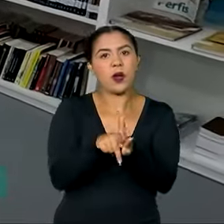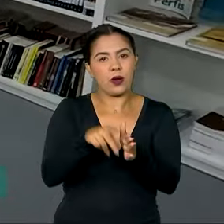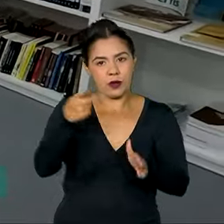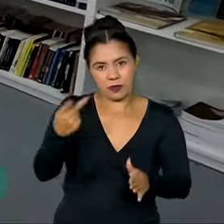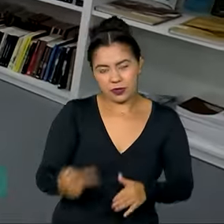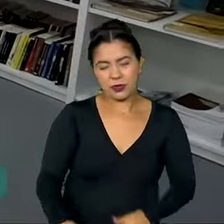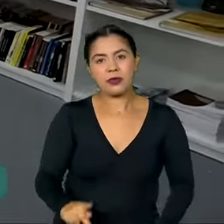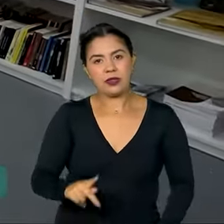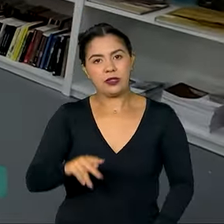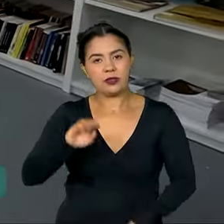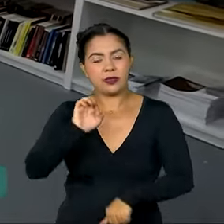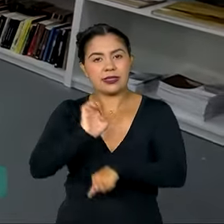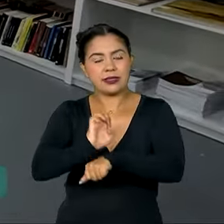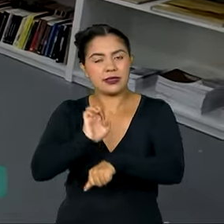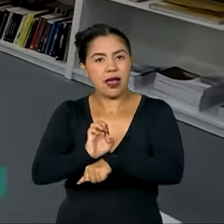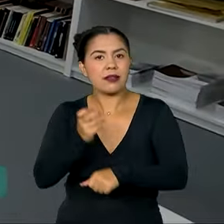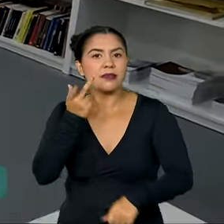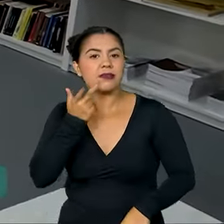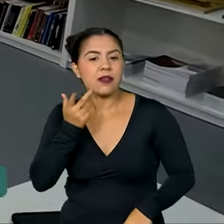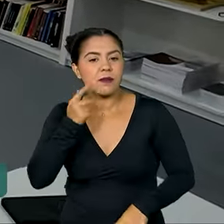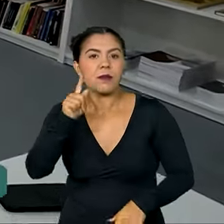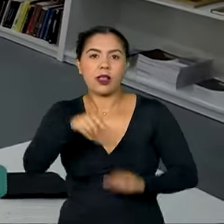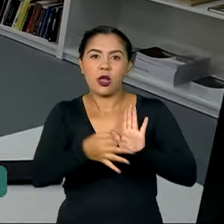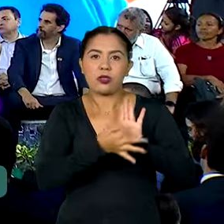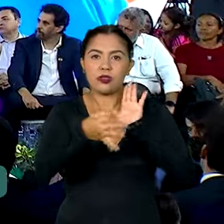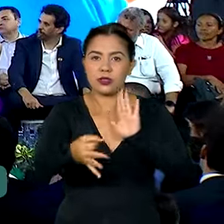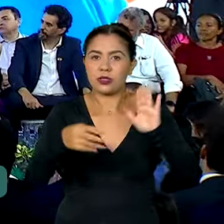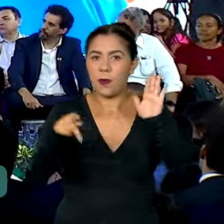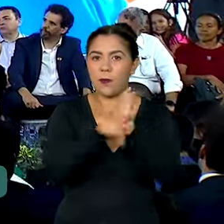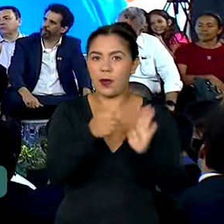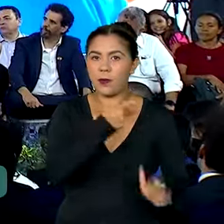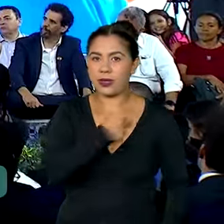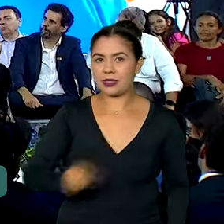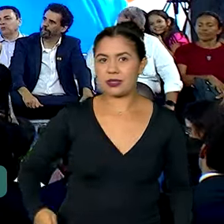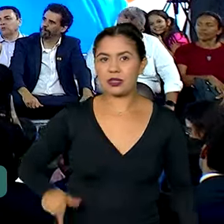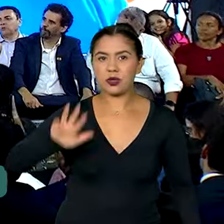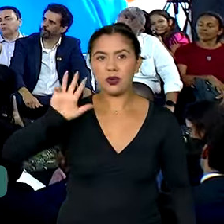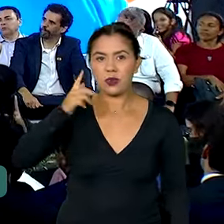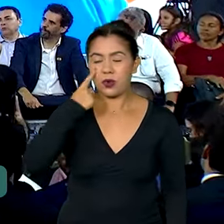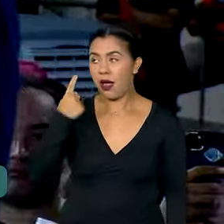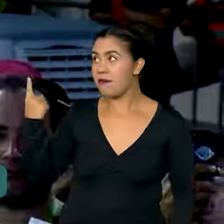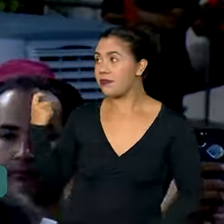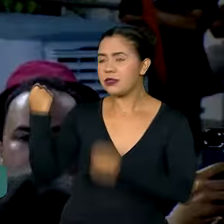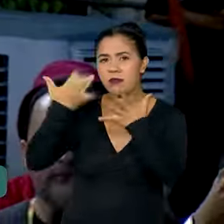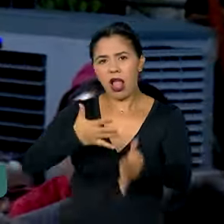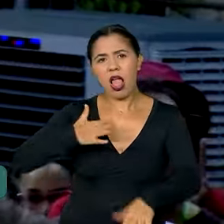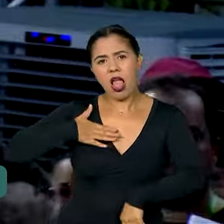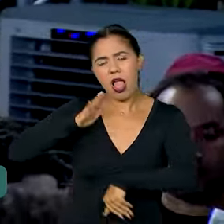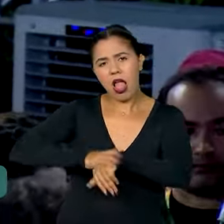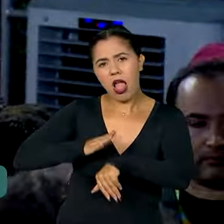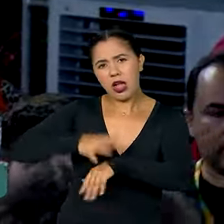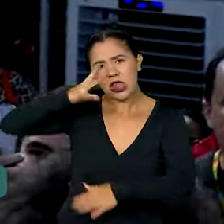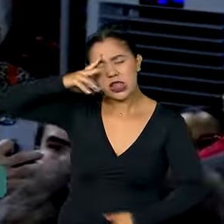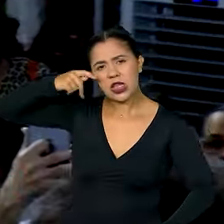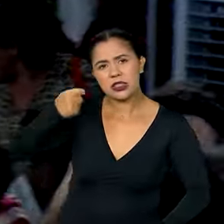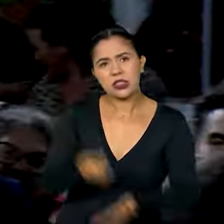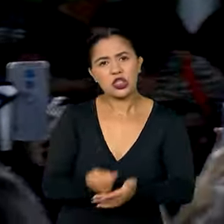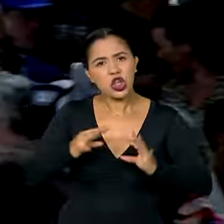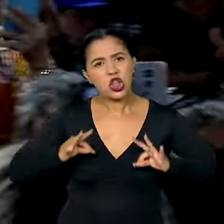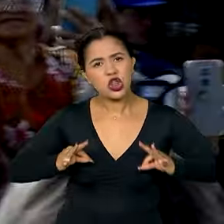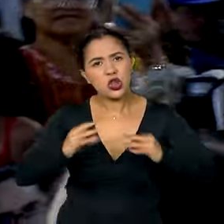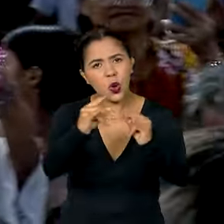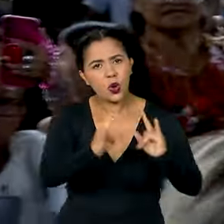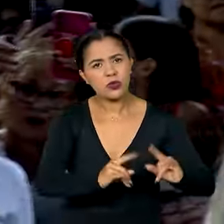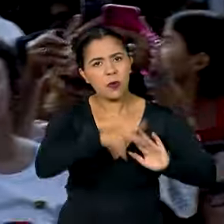Ceará, a partir de uma sugestão do presidente Lula. Eu tomei uma decisão que todo o conjunto habitacional